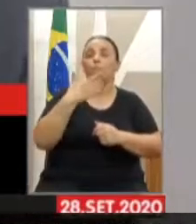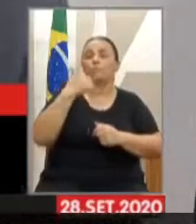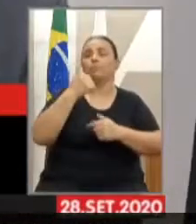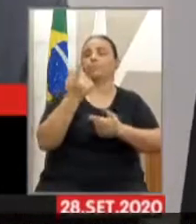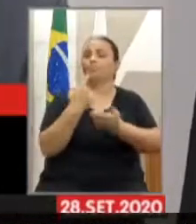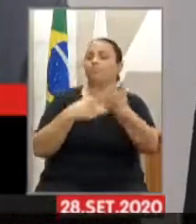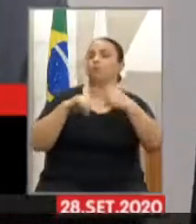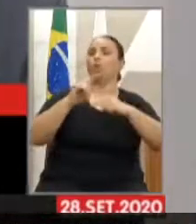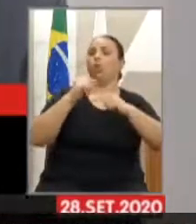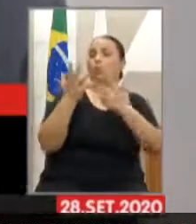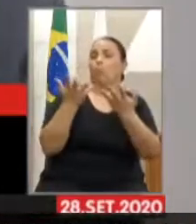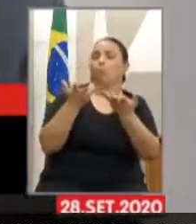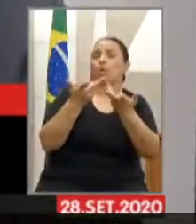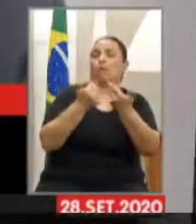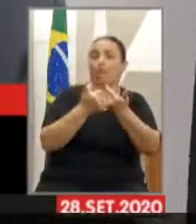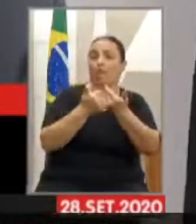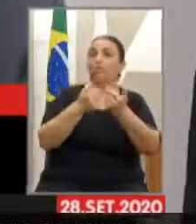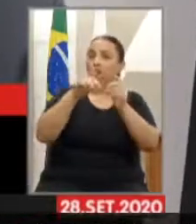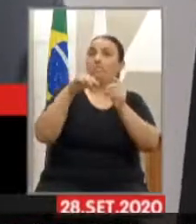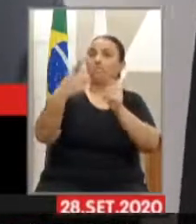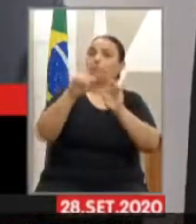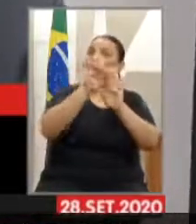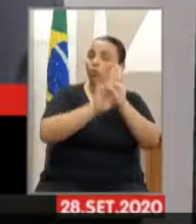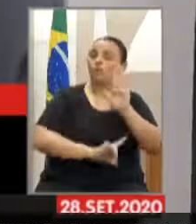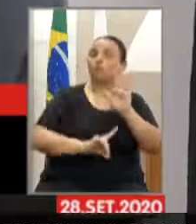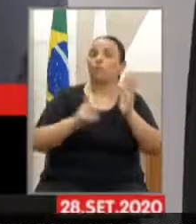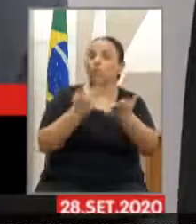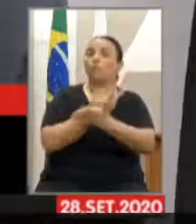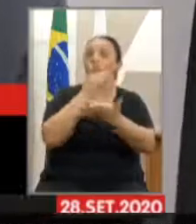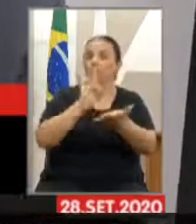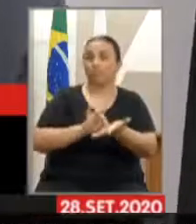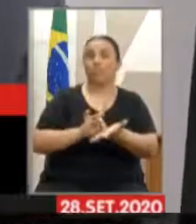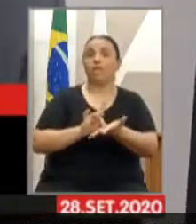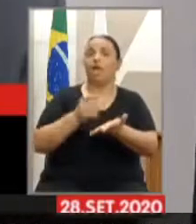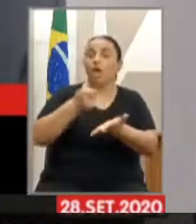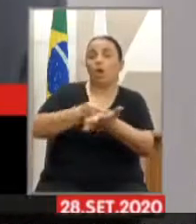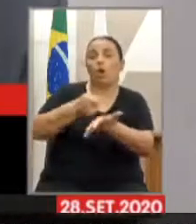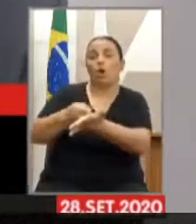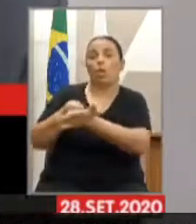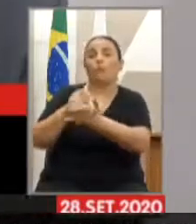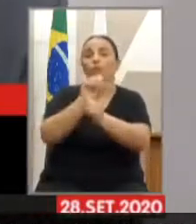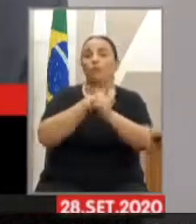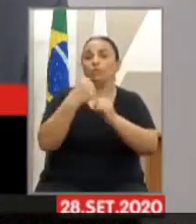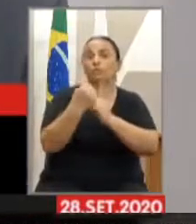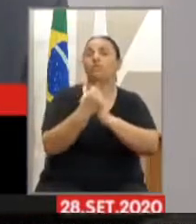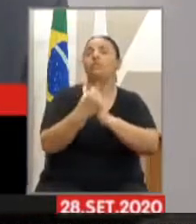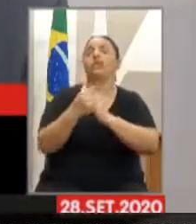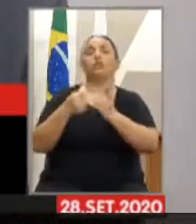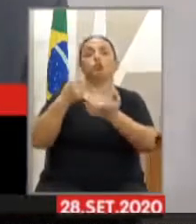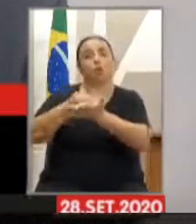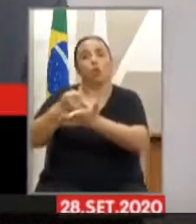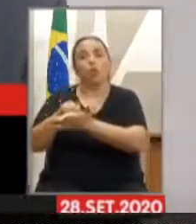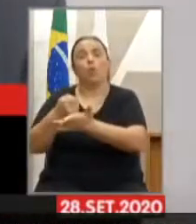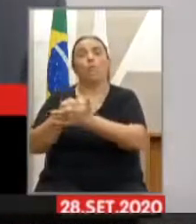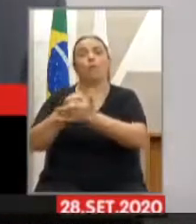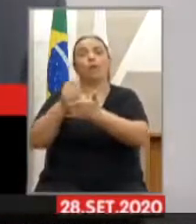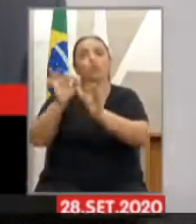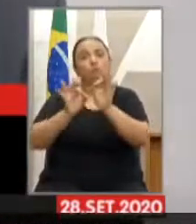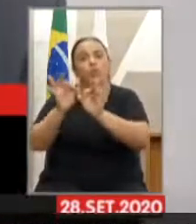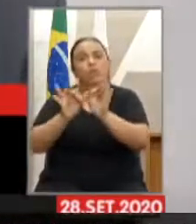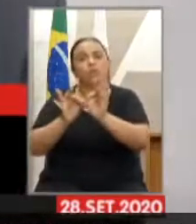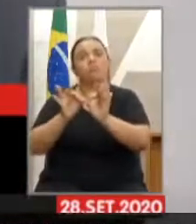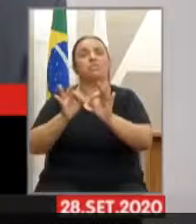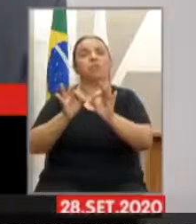mostrar, cobrar das políticas públicas, cobrar da sociedade civil organizada, uma mudança desse hábito, uma mudança